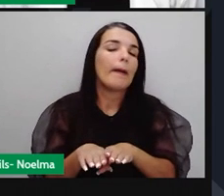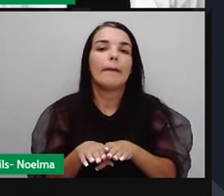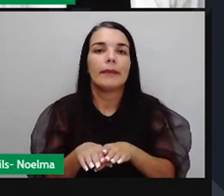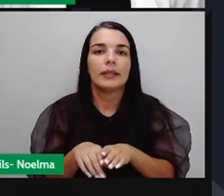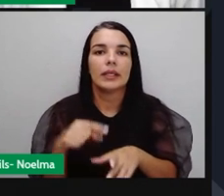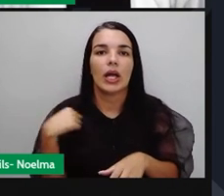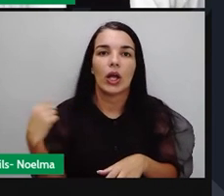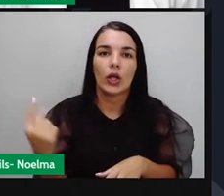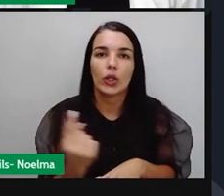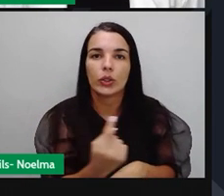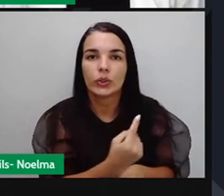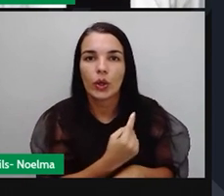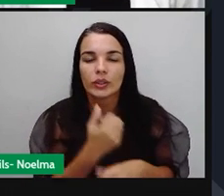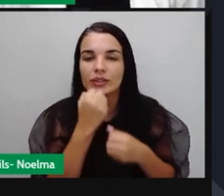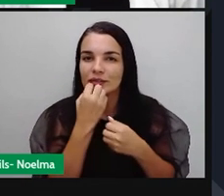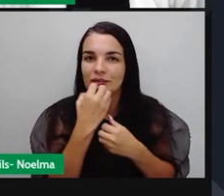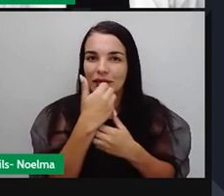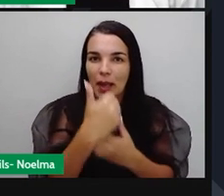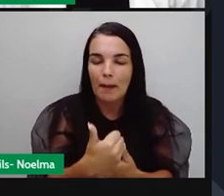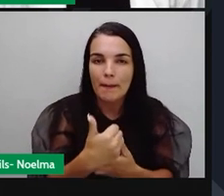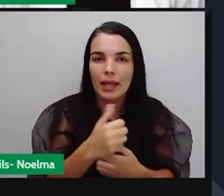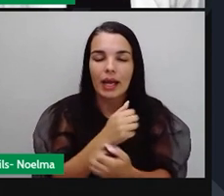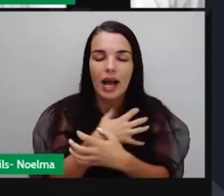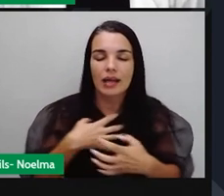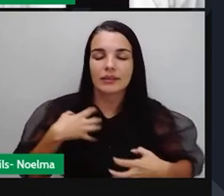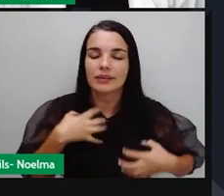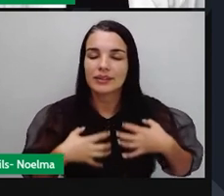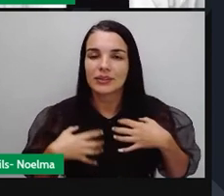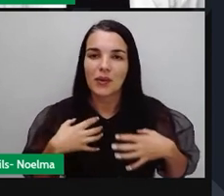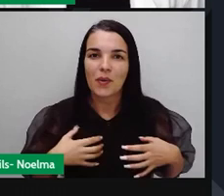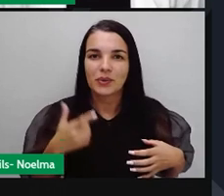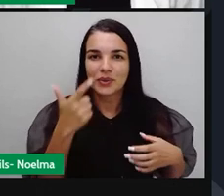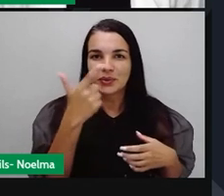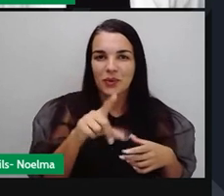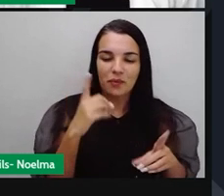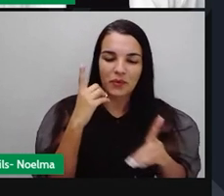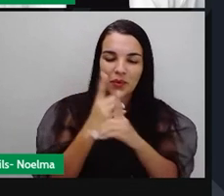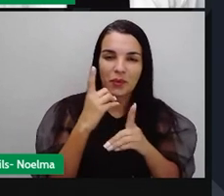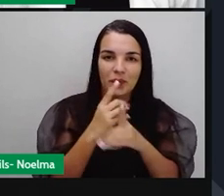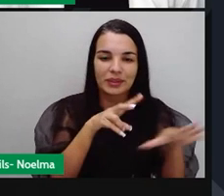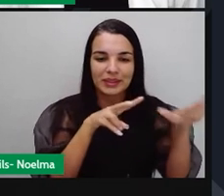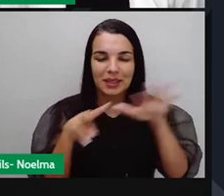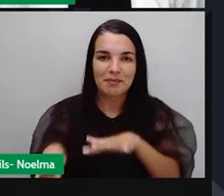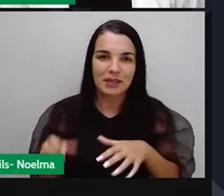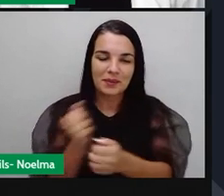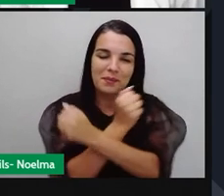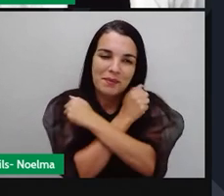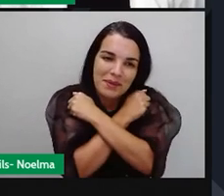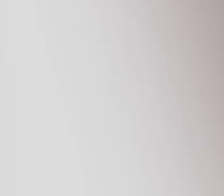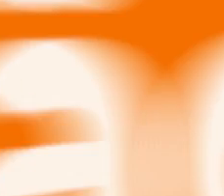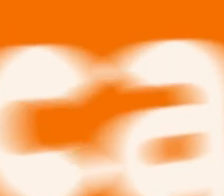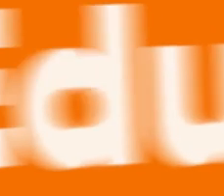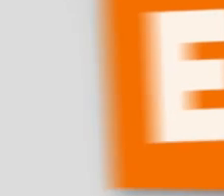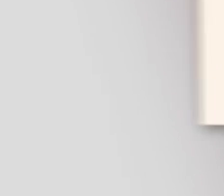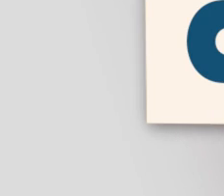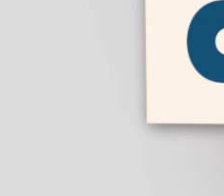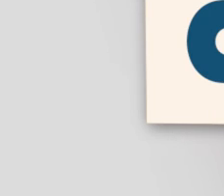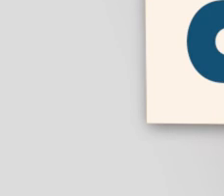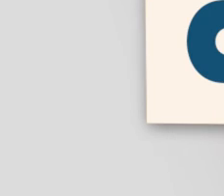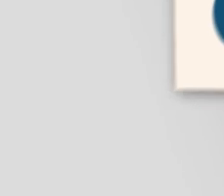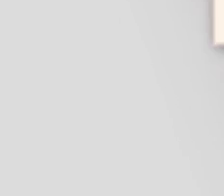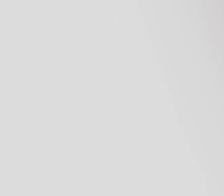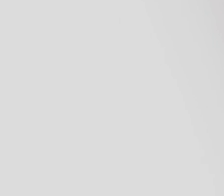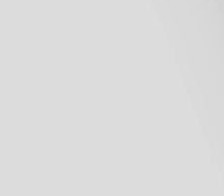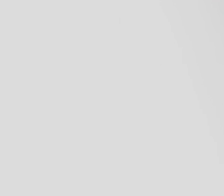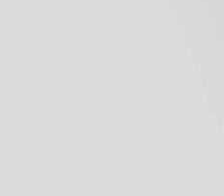a gente passe bem e estou ansioso para reencontrá-los na próxima semana. Um abraço. Tchau. Tchau.